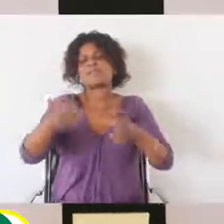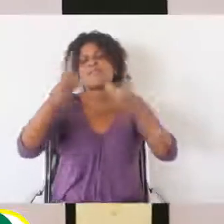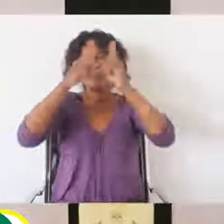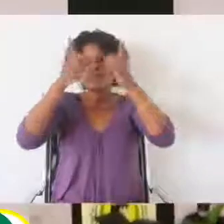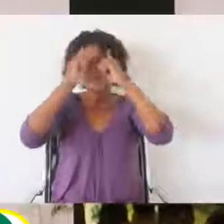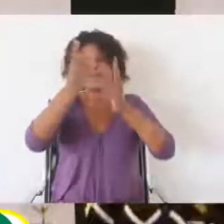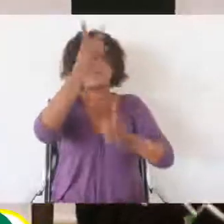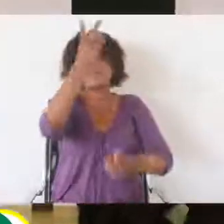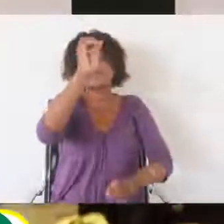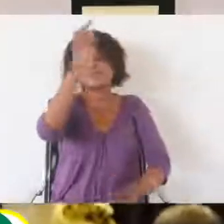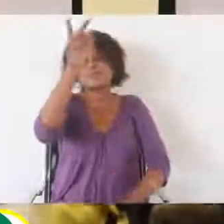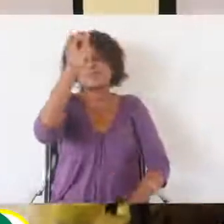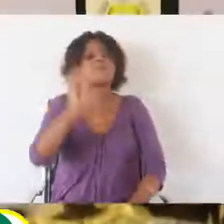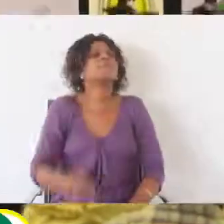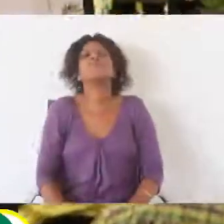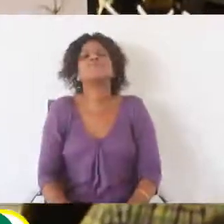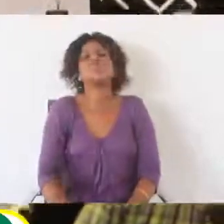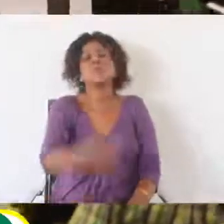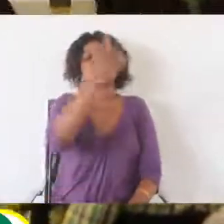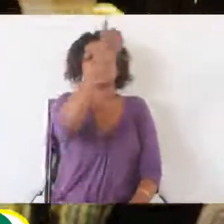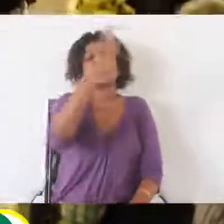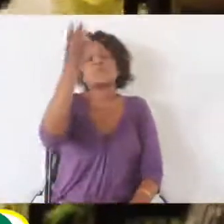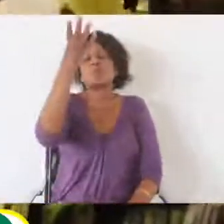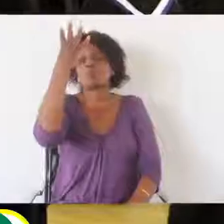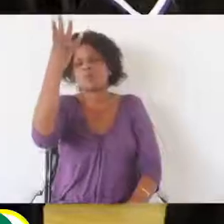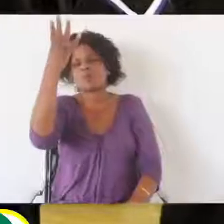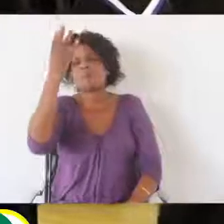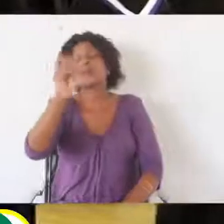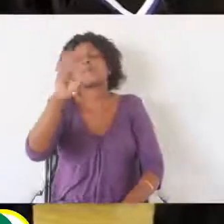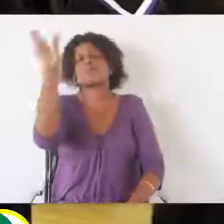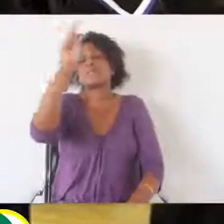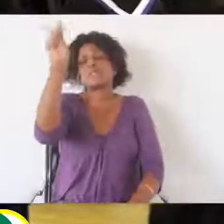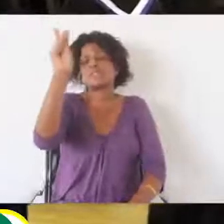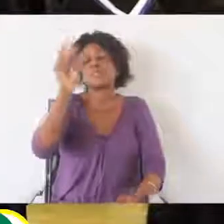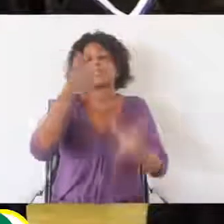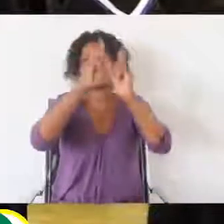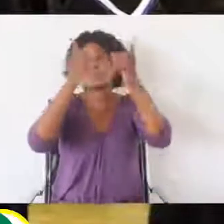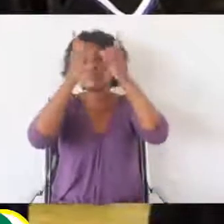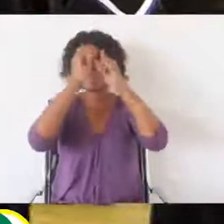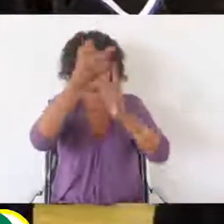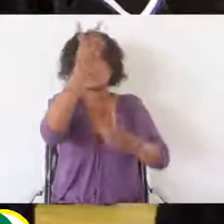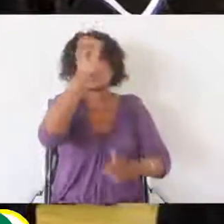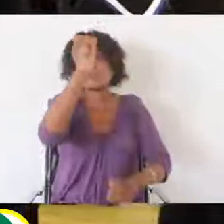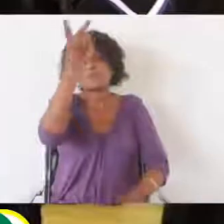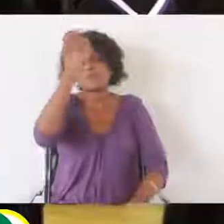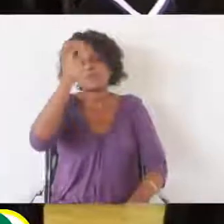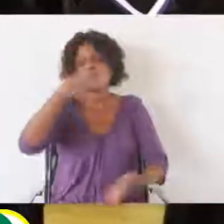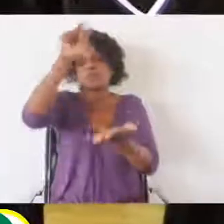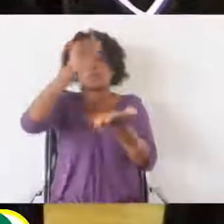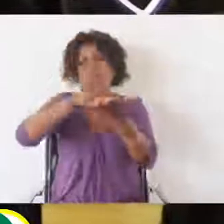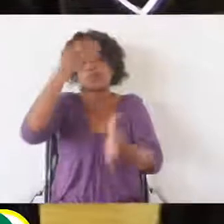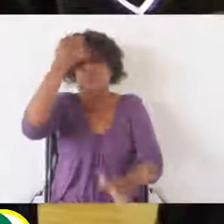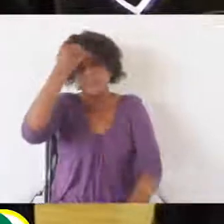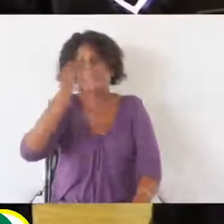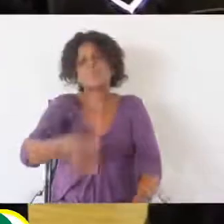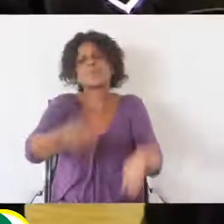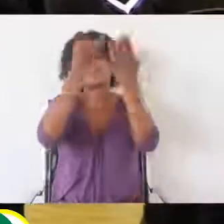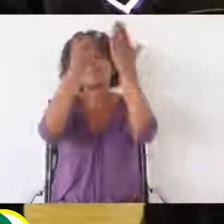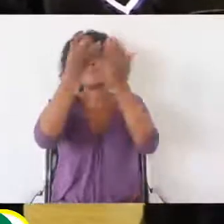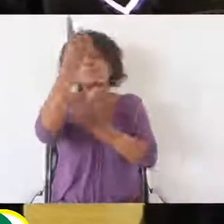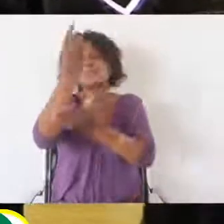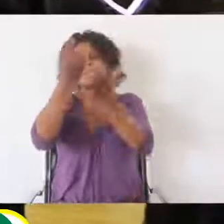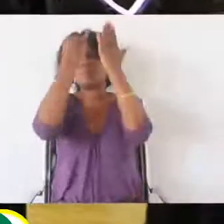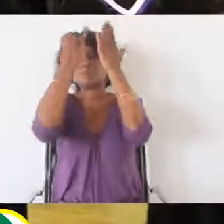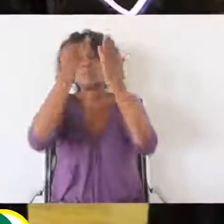realizou de 1 a 4 de dezembro as cerimônias de graduação 2020 em Maputo. No total foram 616 graduados nas diversas áreas do